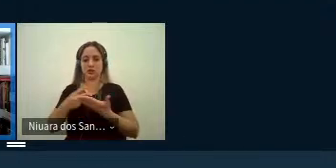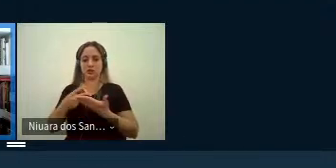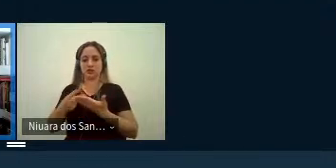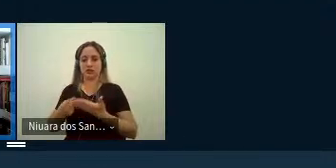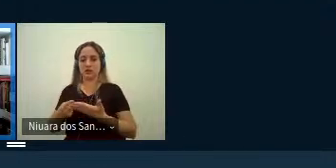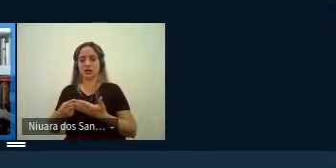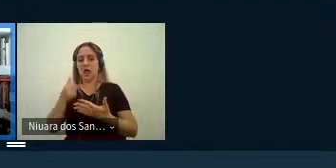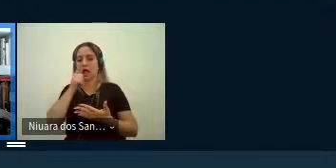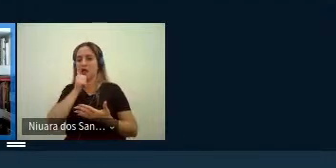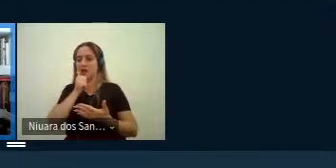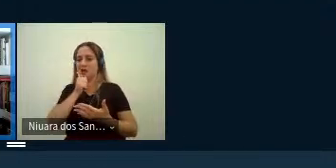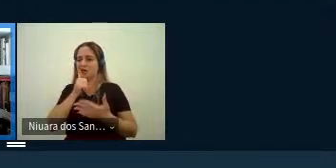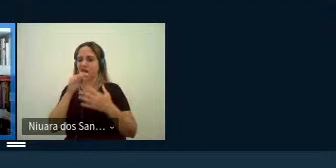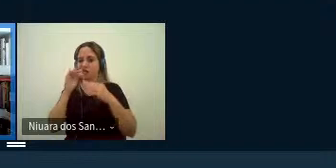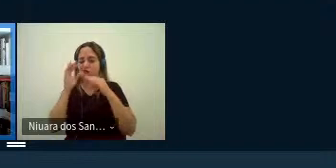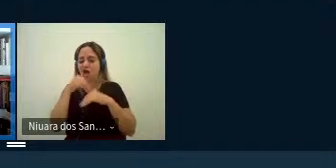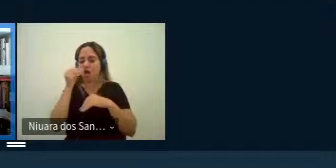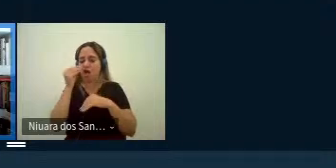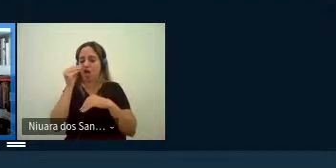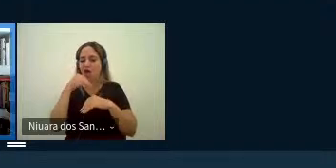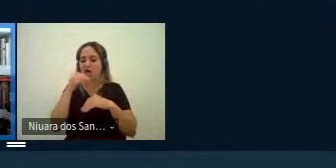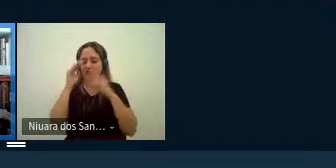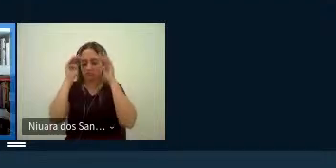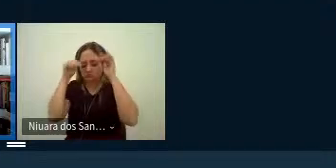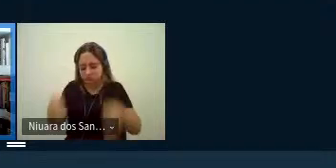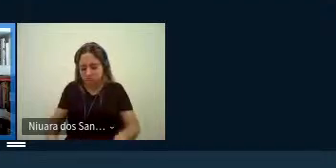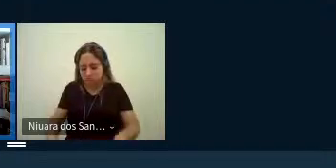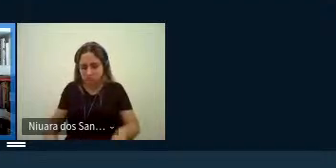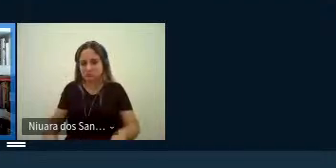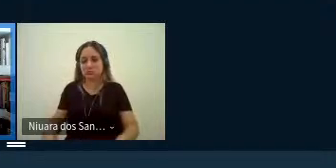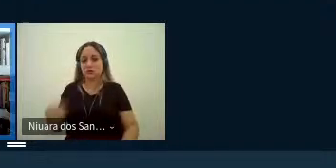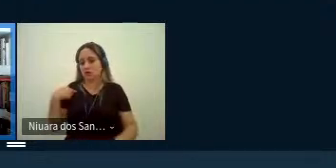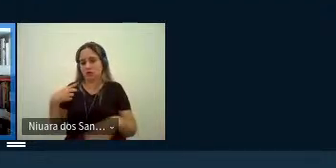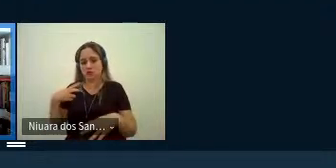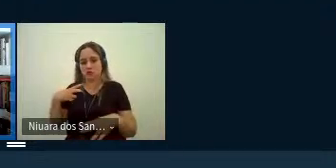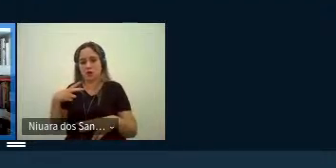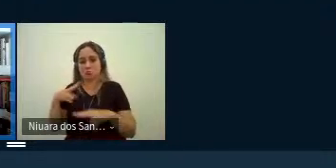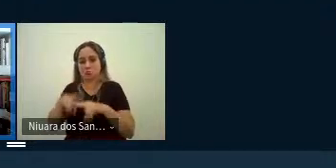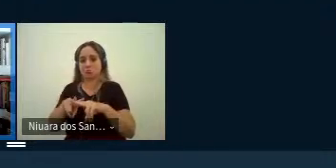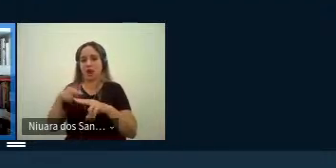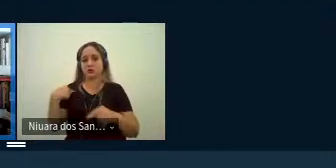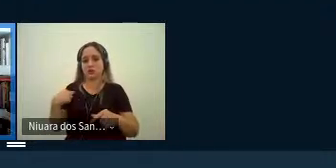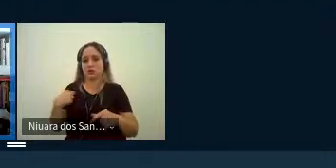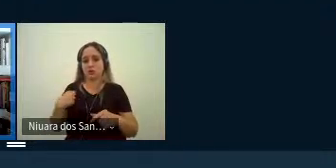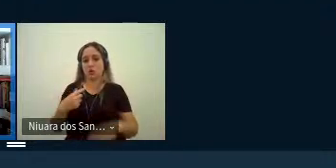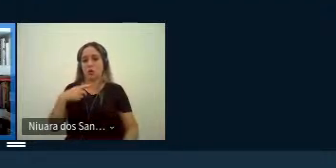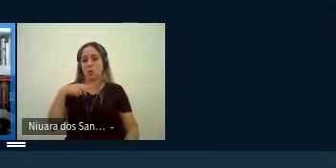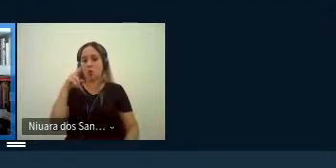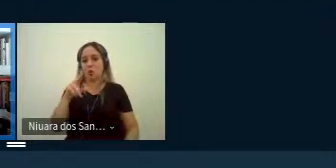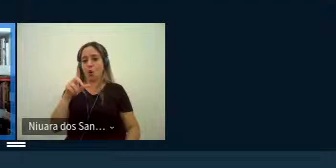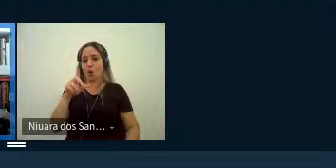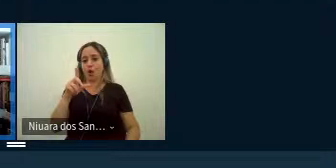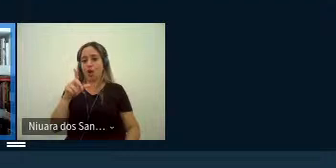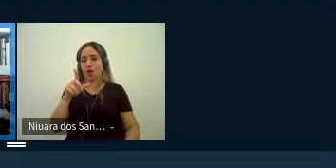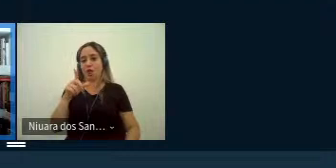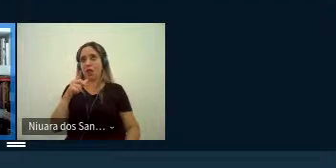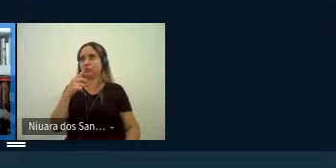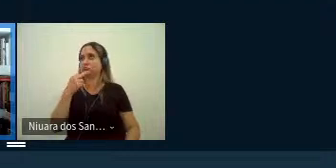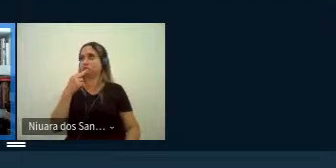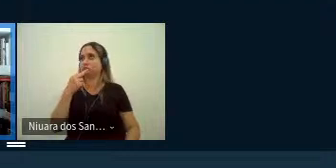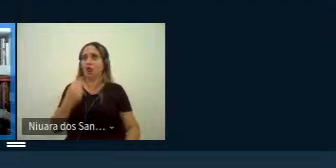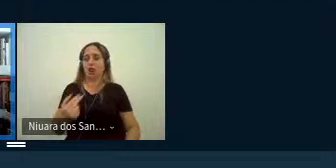fêmea mais fraca e derivada nós não ficamos presos ao saber que o idioma usado para descrever a tradução